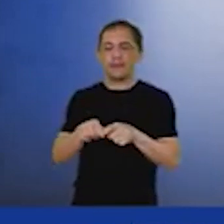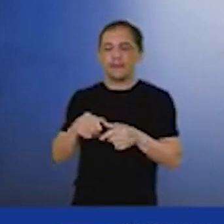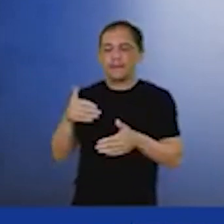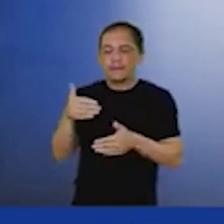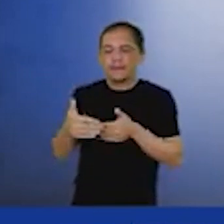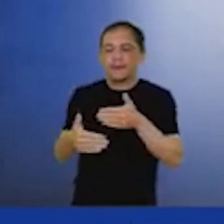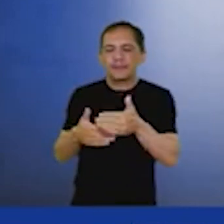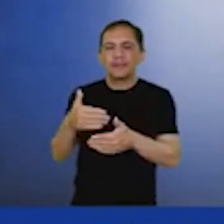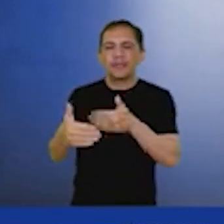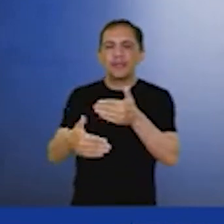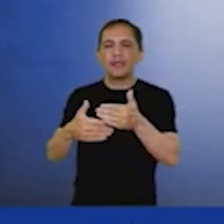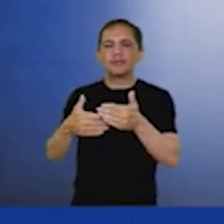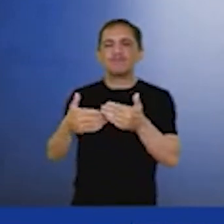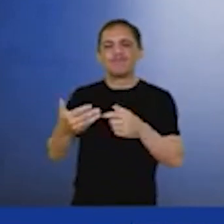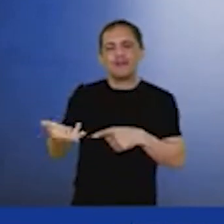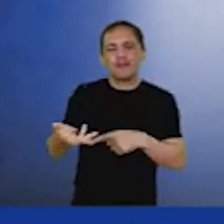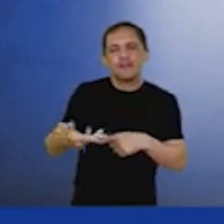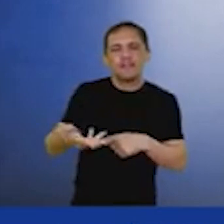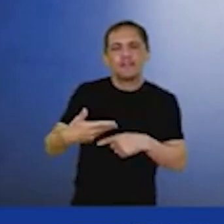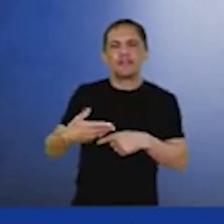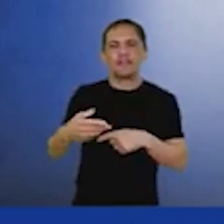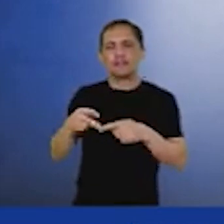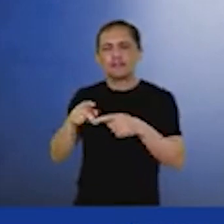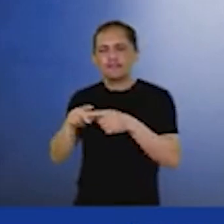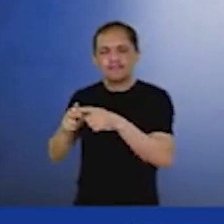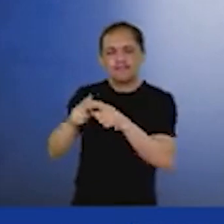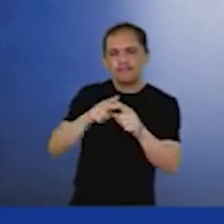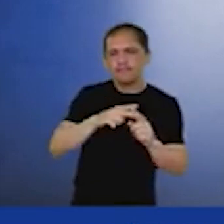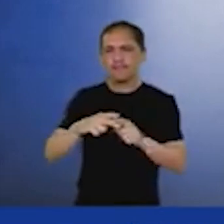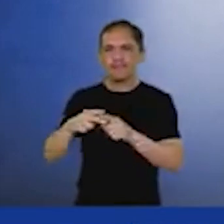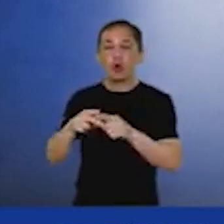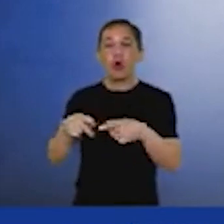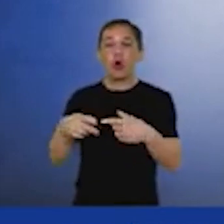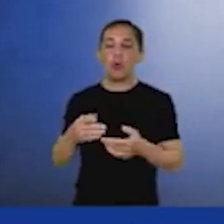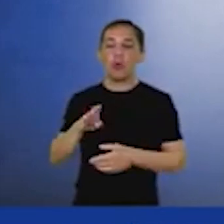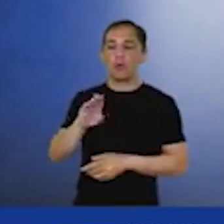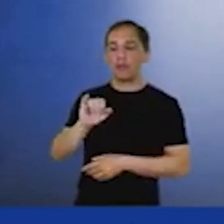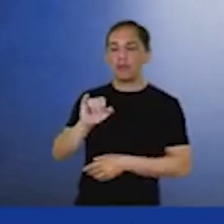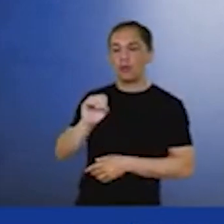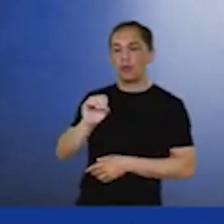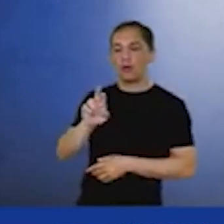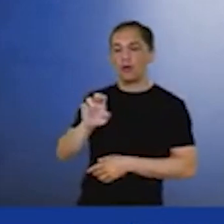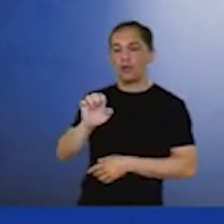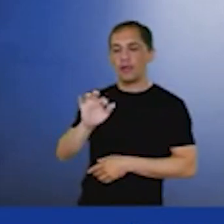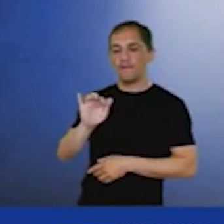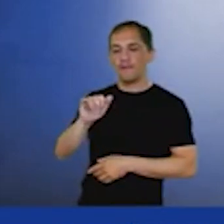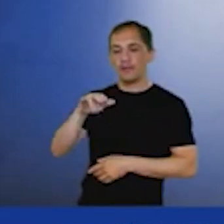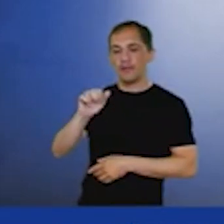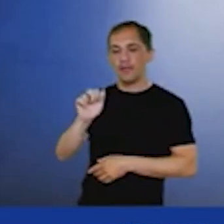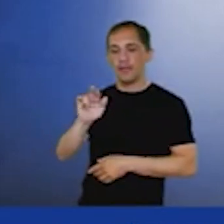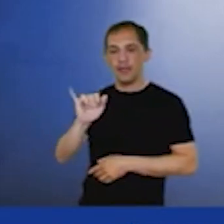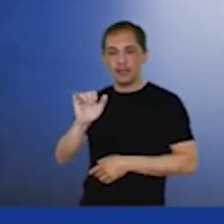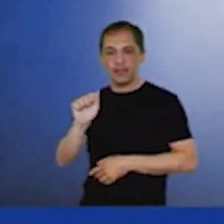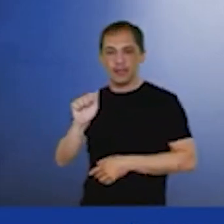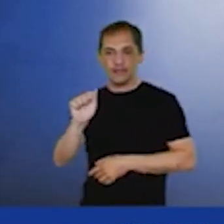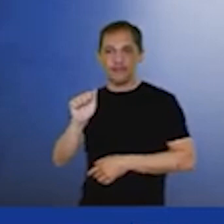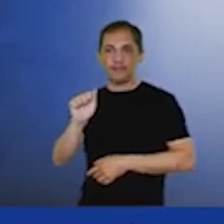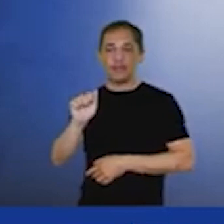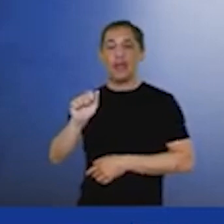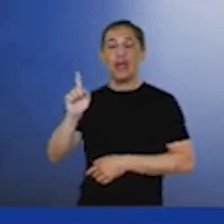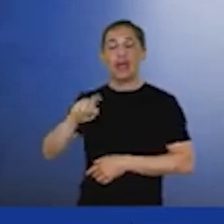eficientes de refino ou biorefinarias, como o Rafael trouxe também, é a segunda